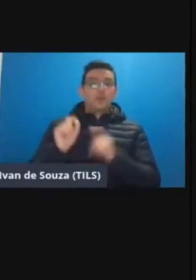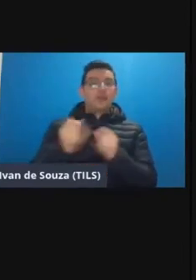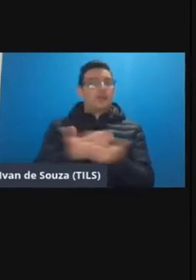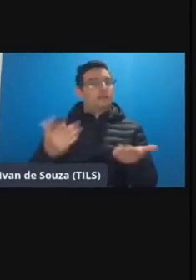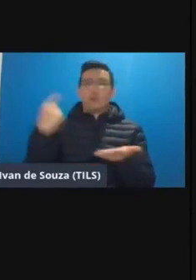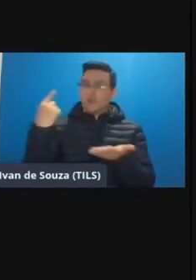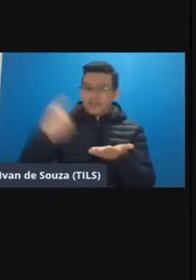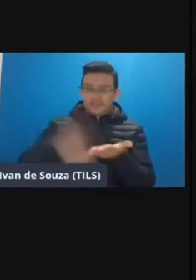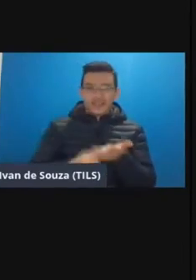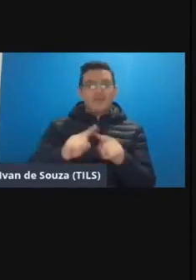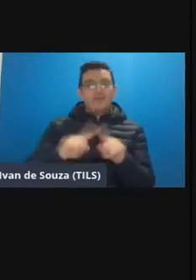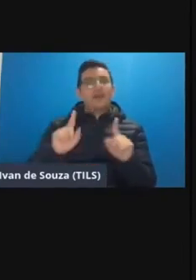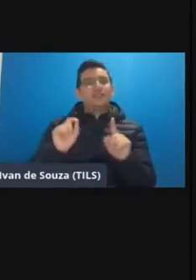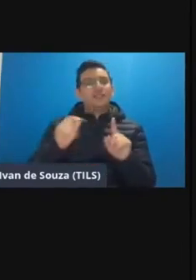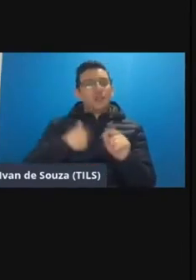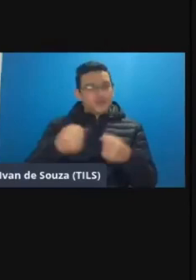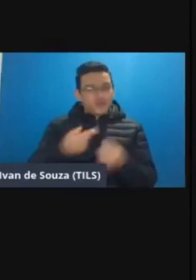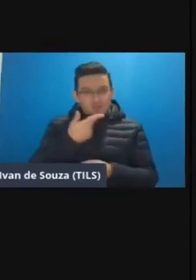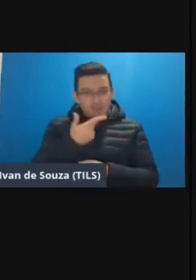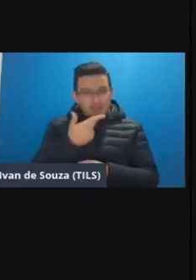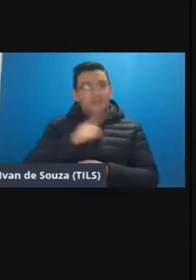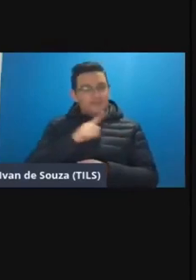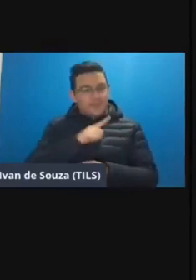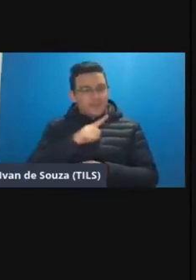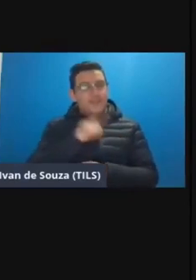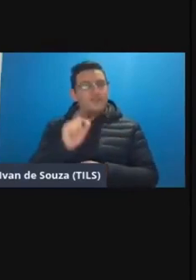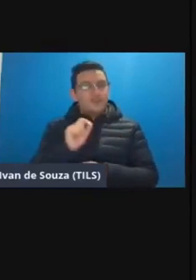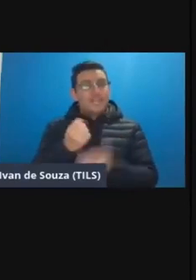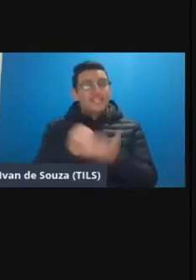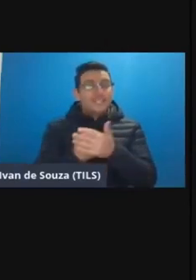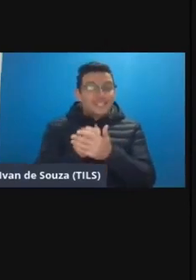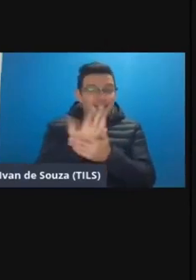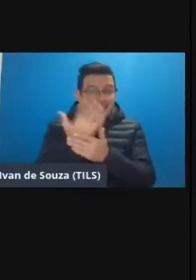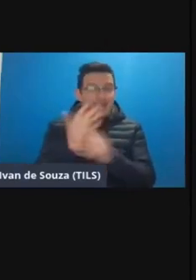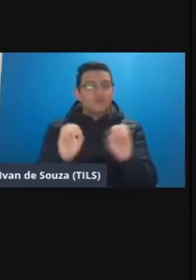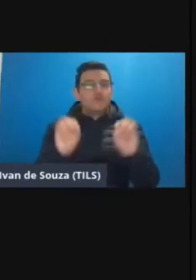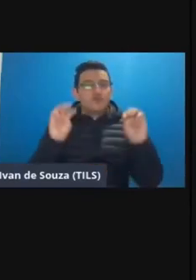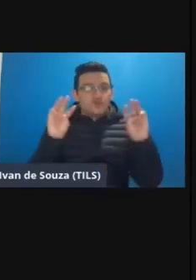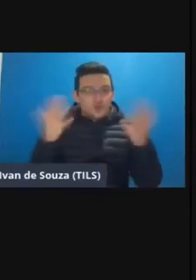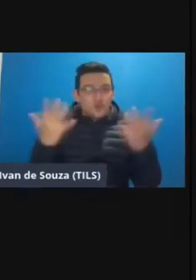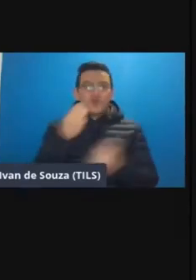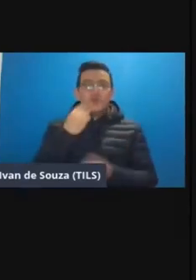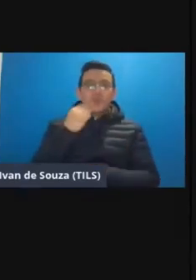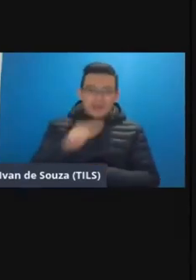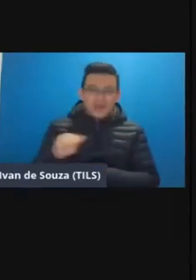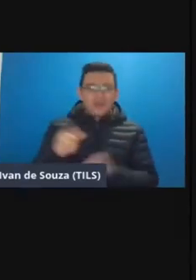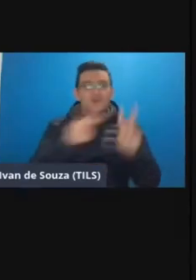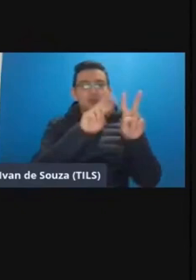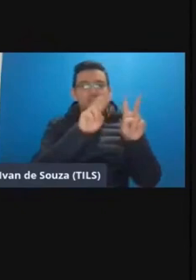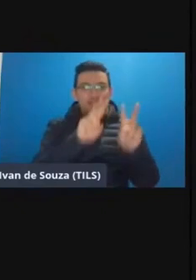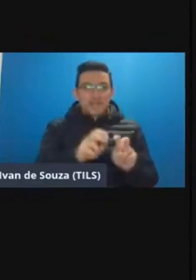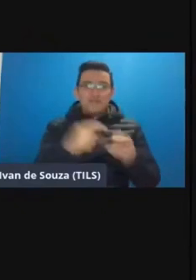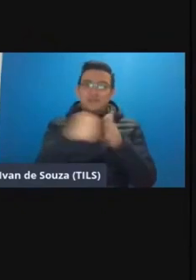reagendaram mas isso eu preciso compartilhar veio a proposição de criar um show do milhão com os temas com